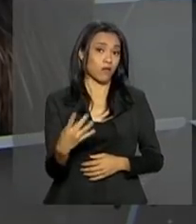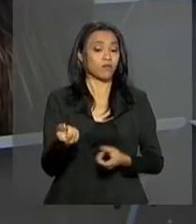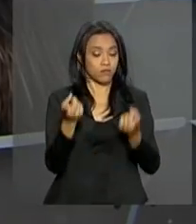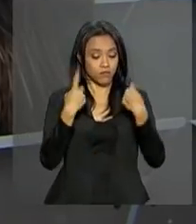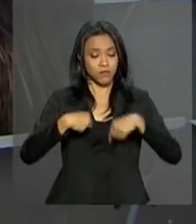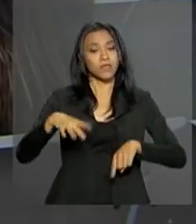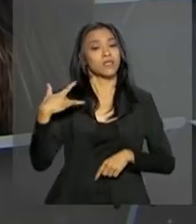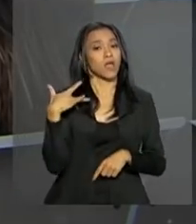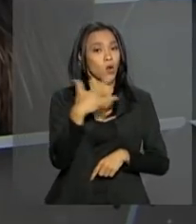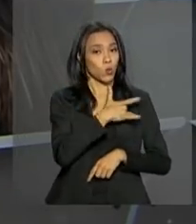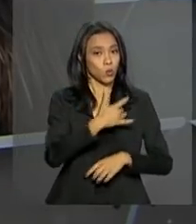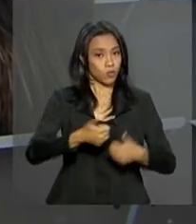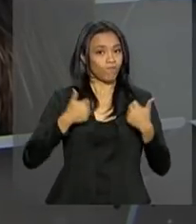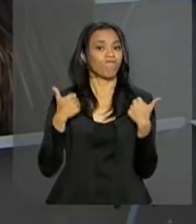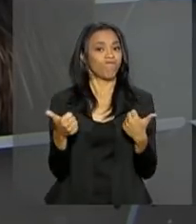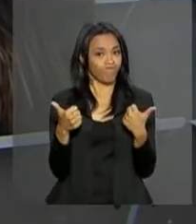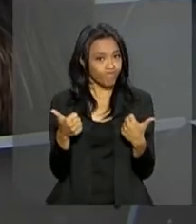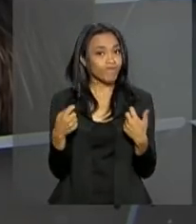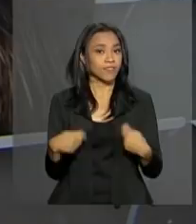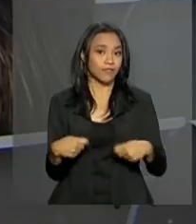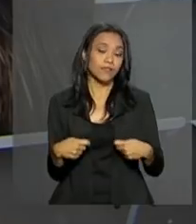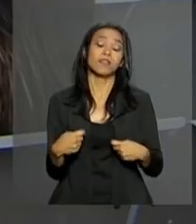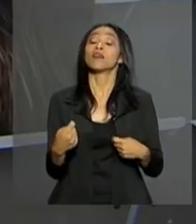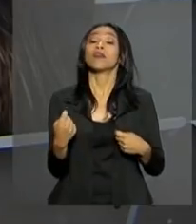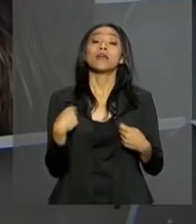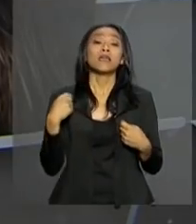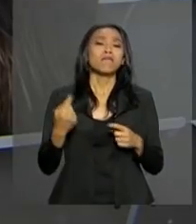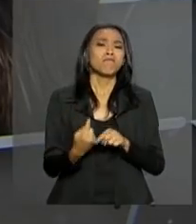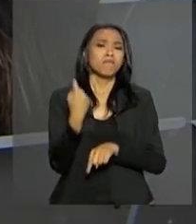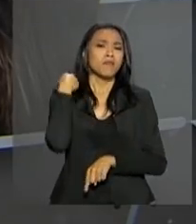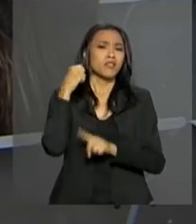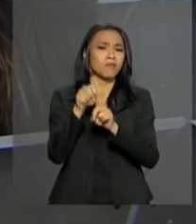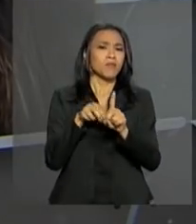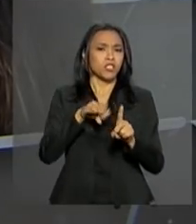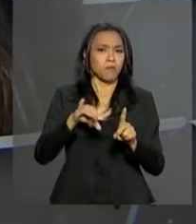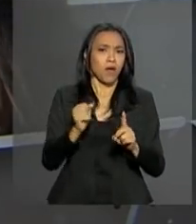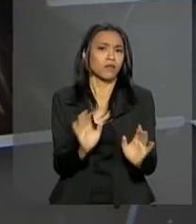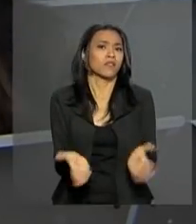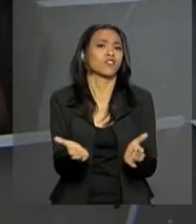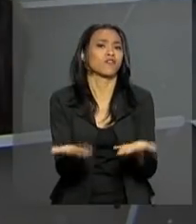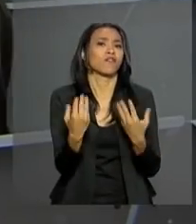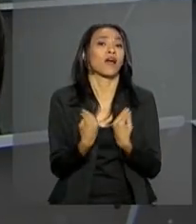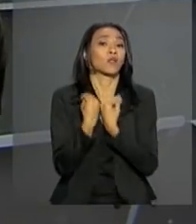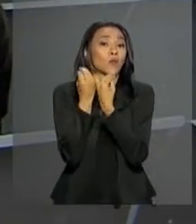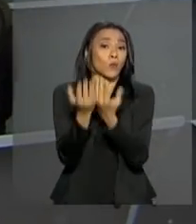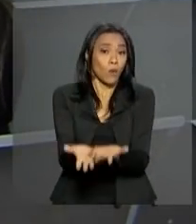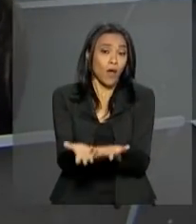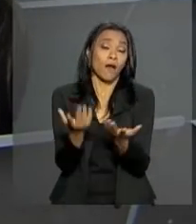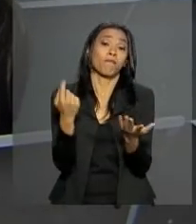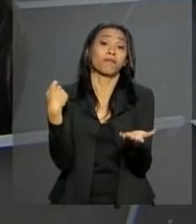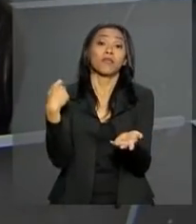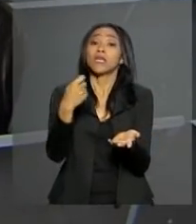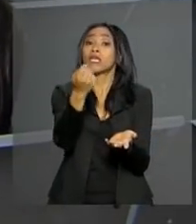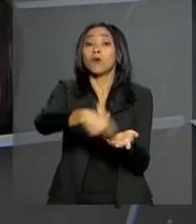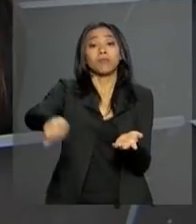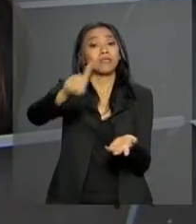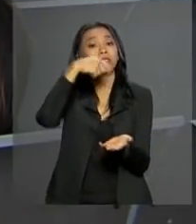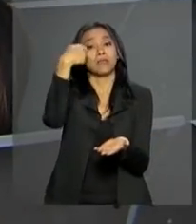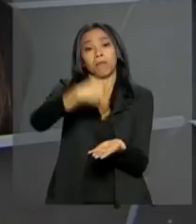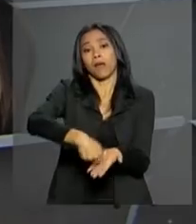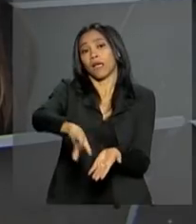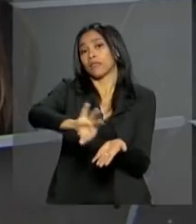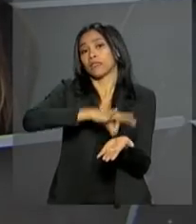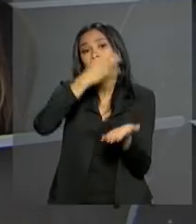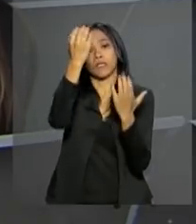saúde. Para incentivar o ato, desde maio, uma lei isenta doadores de medula óssea do pagamento de taxa de inscrição